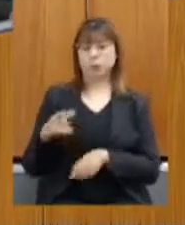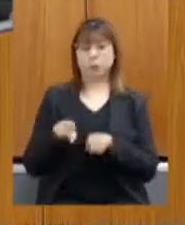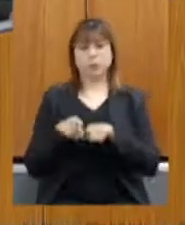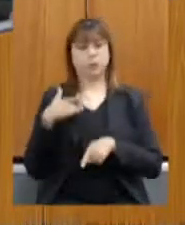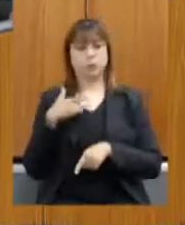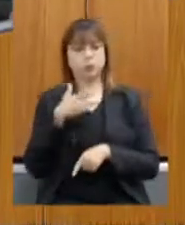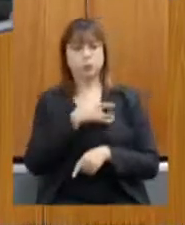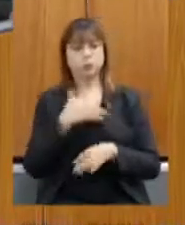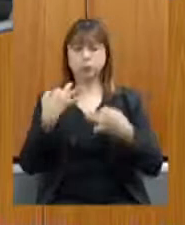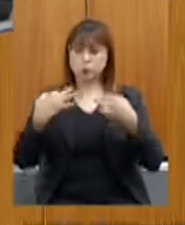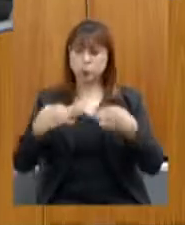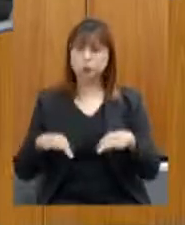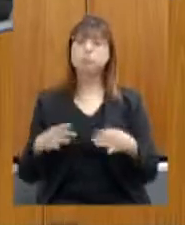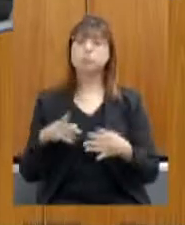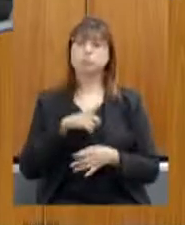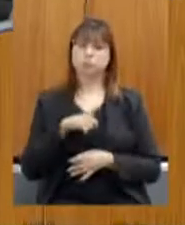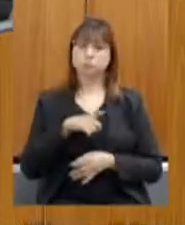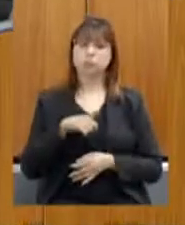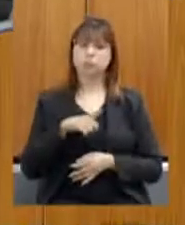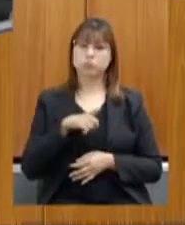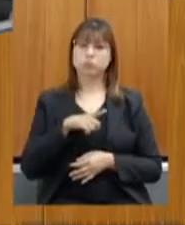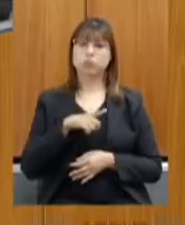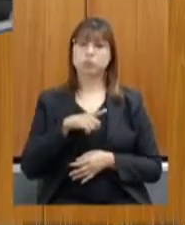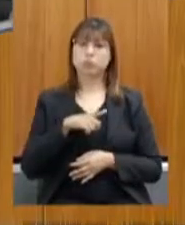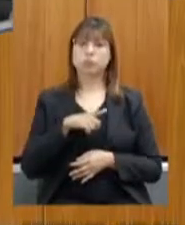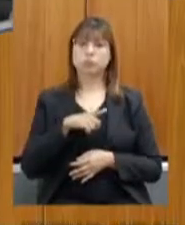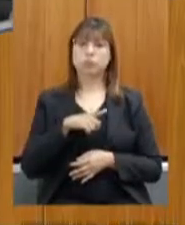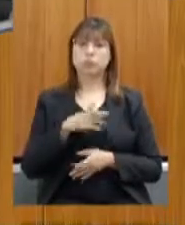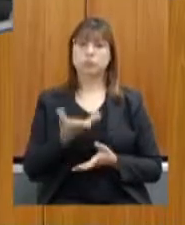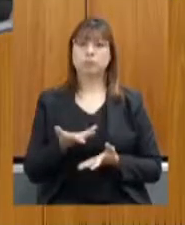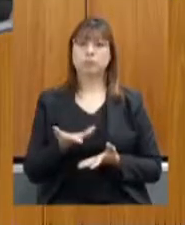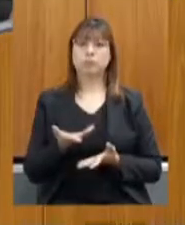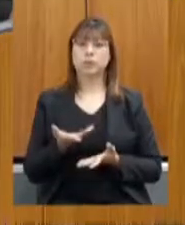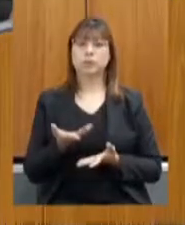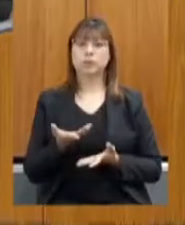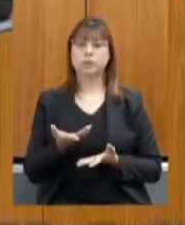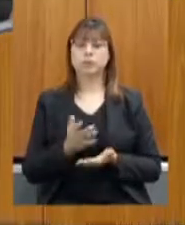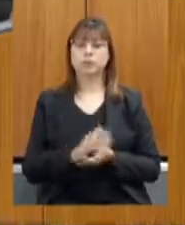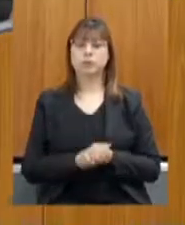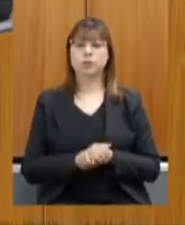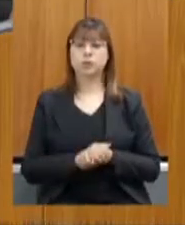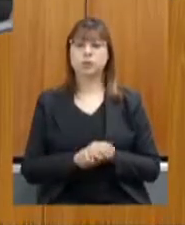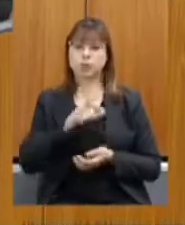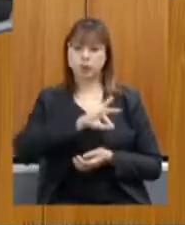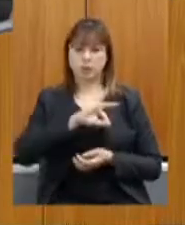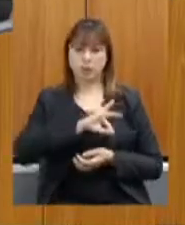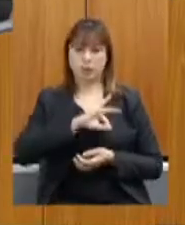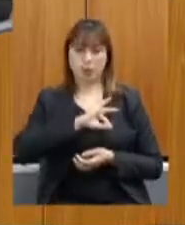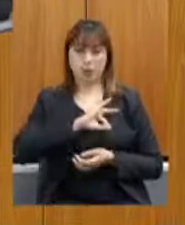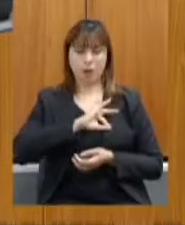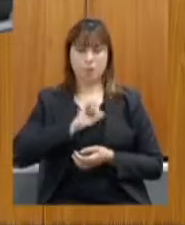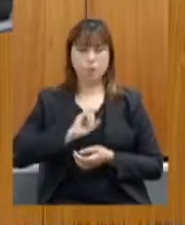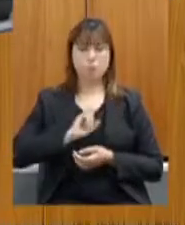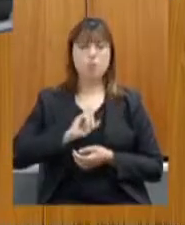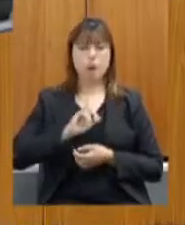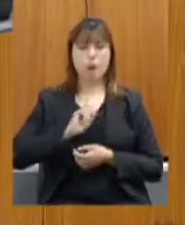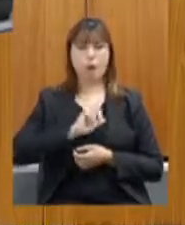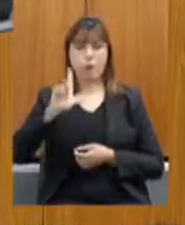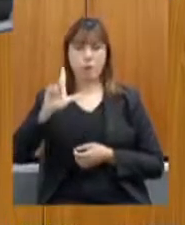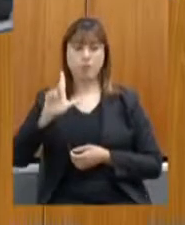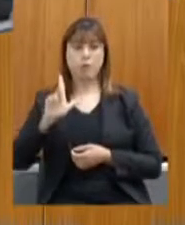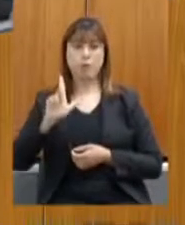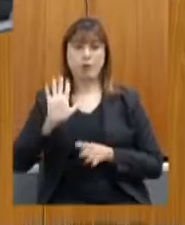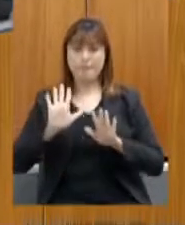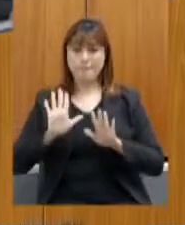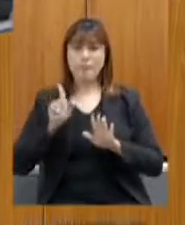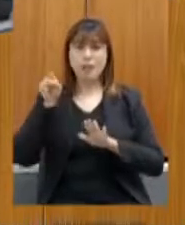o merecimento, recebem, diferenciado do governador, o seu salário. E os nossos fiscais agropecuários?